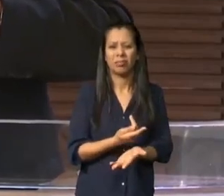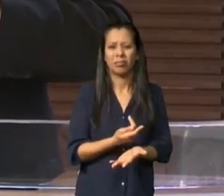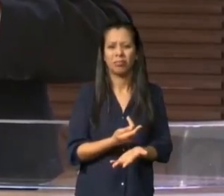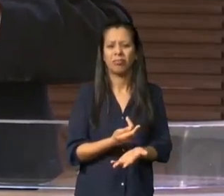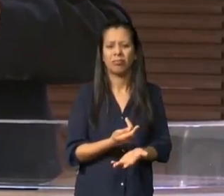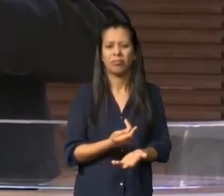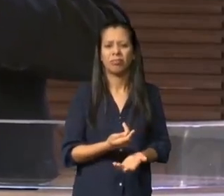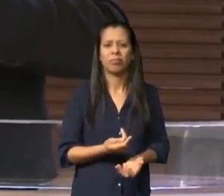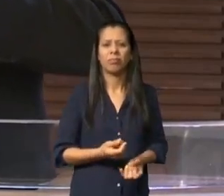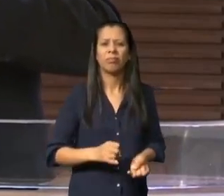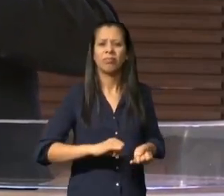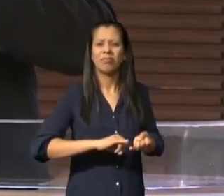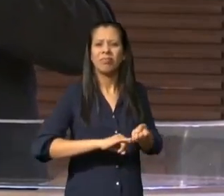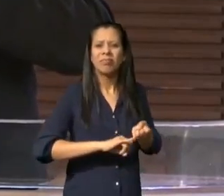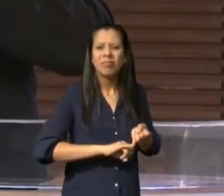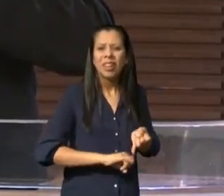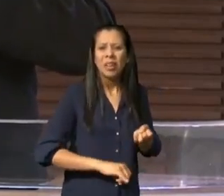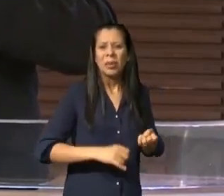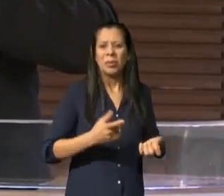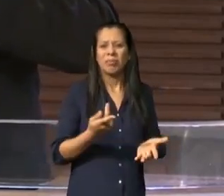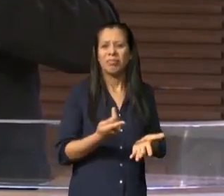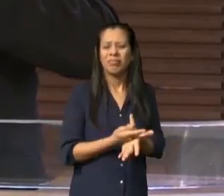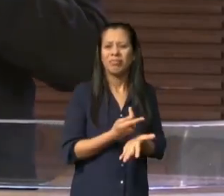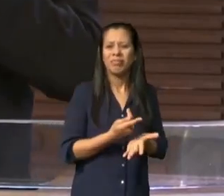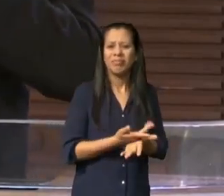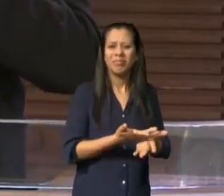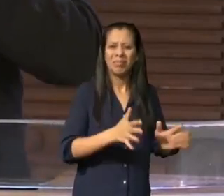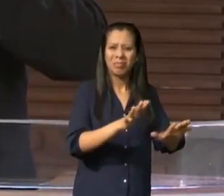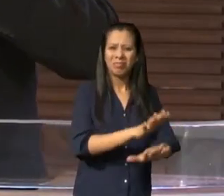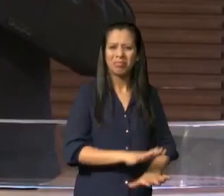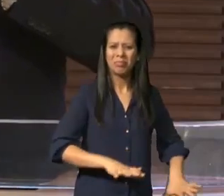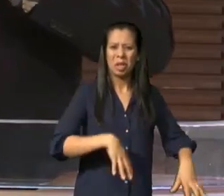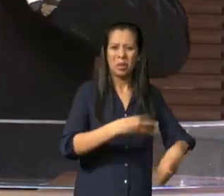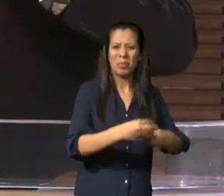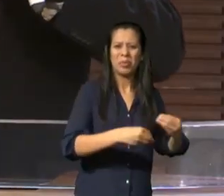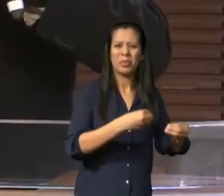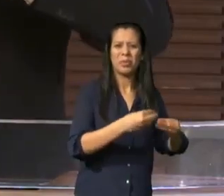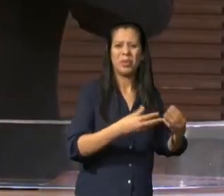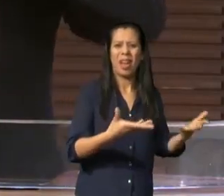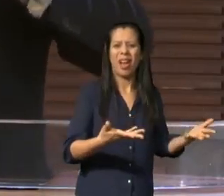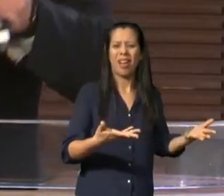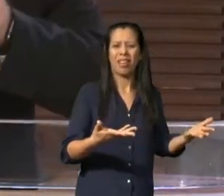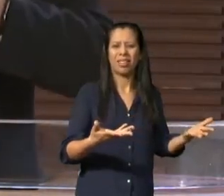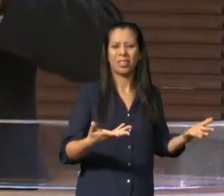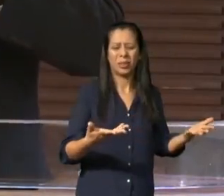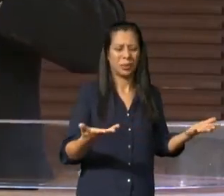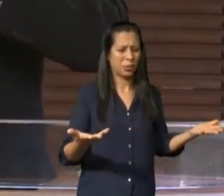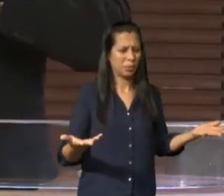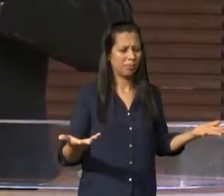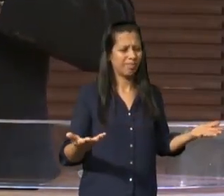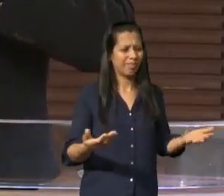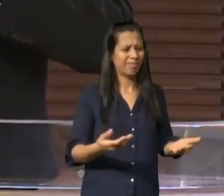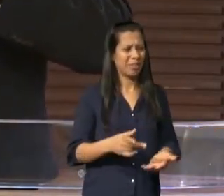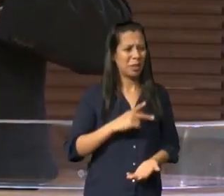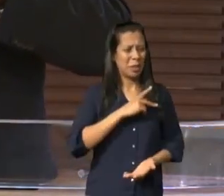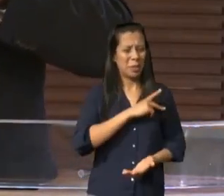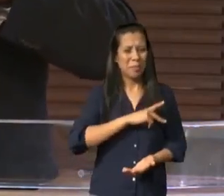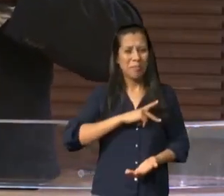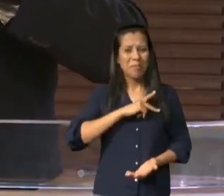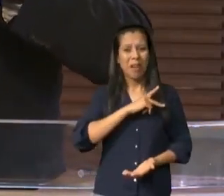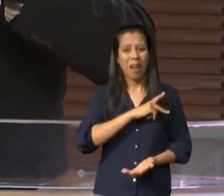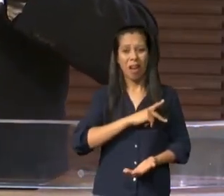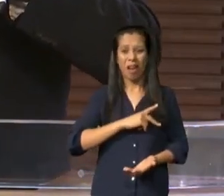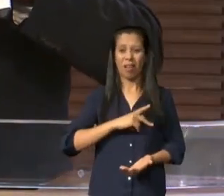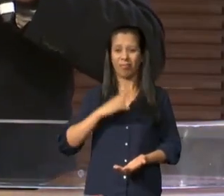deles o fizeram Paulo vivia num contexto da cidade de Corinto muito